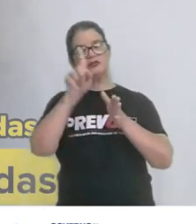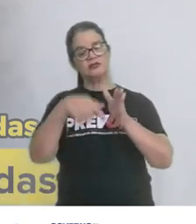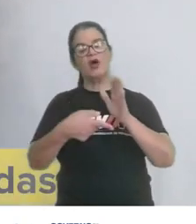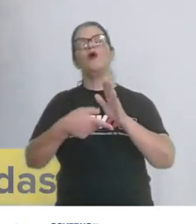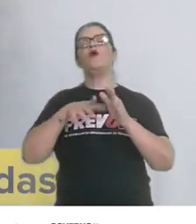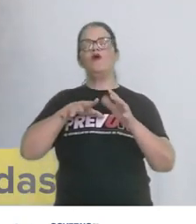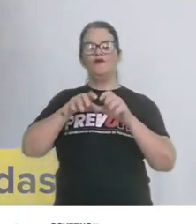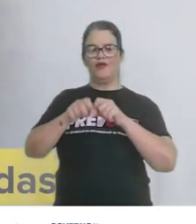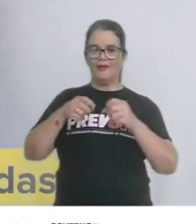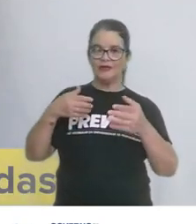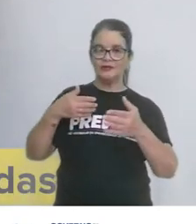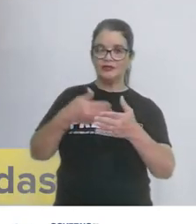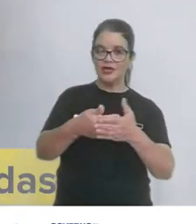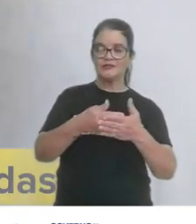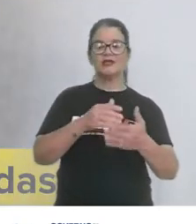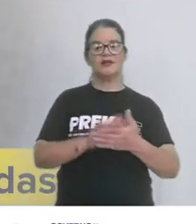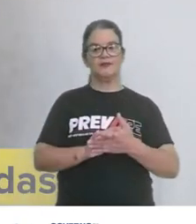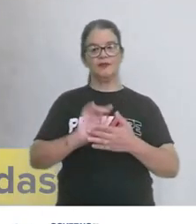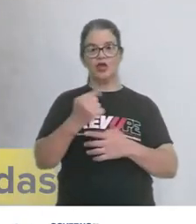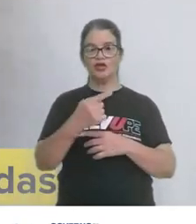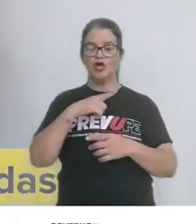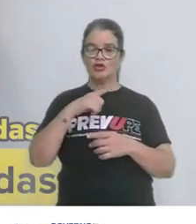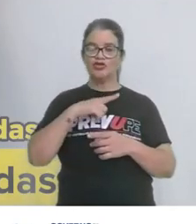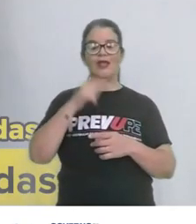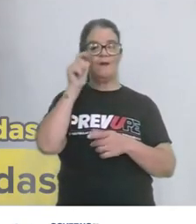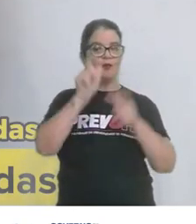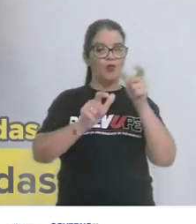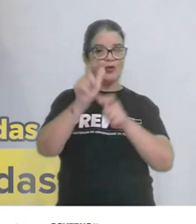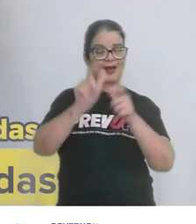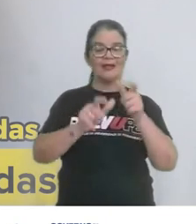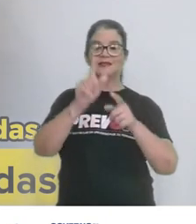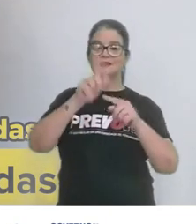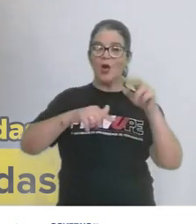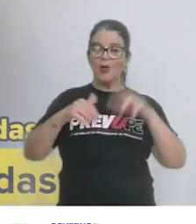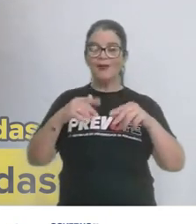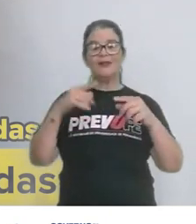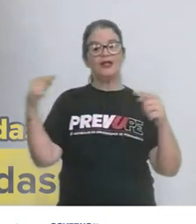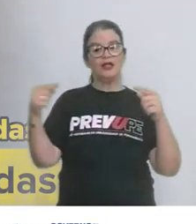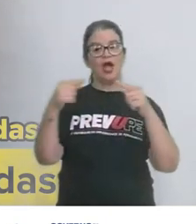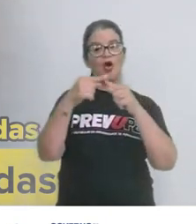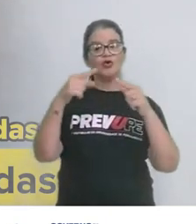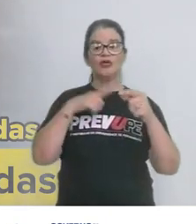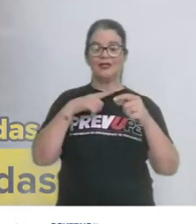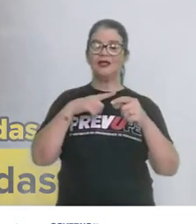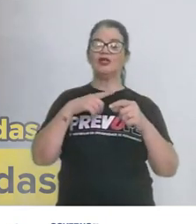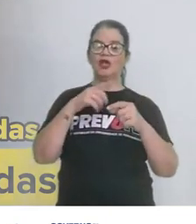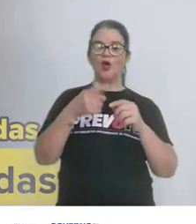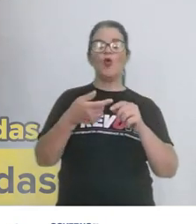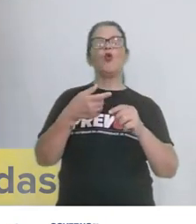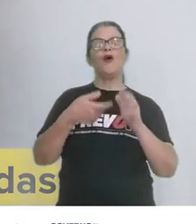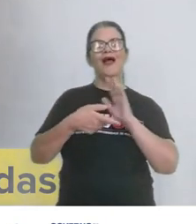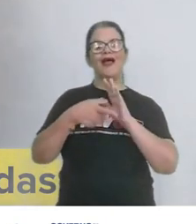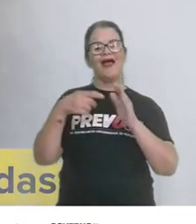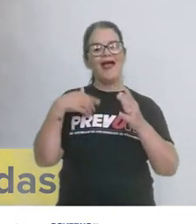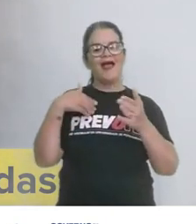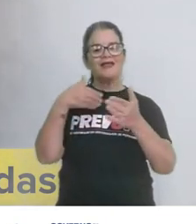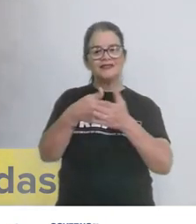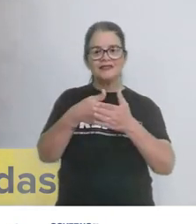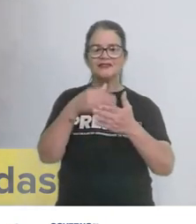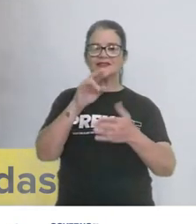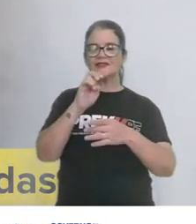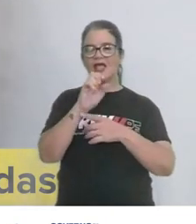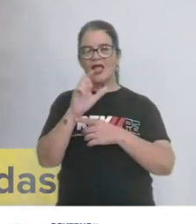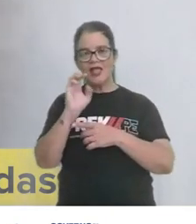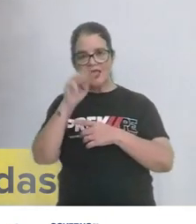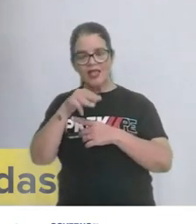-graduadas. A gente tem mulheres, é um elemento que está concordando com recém-graduadas, e recém